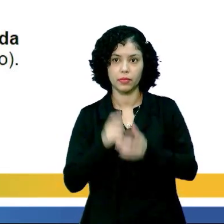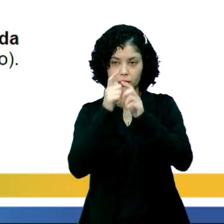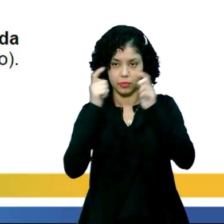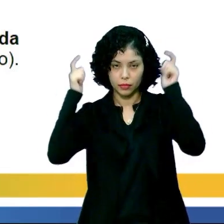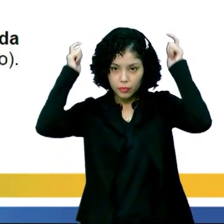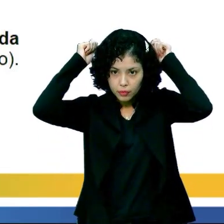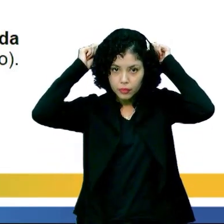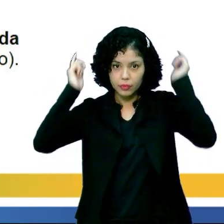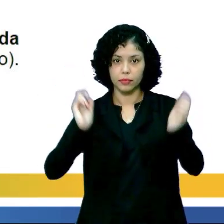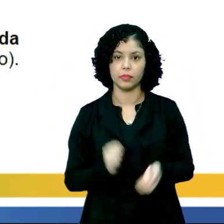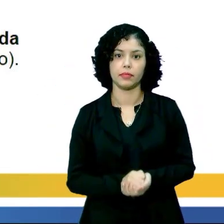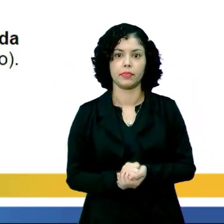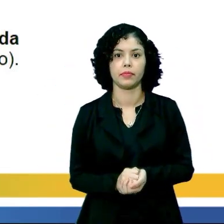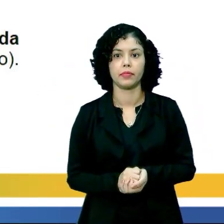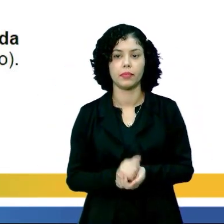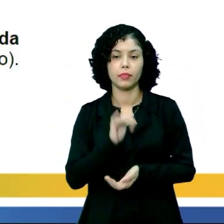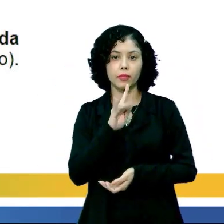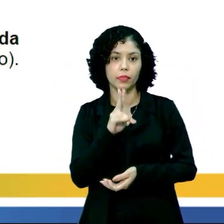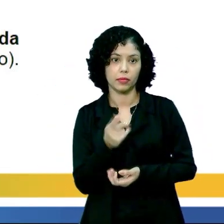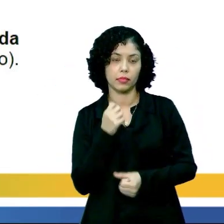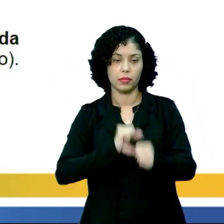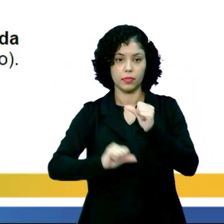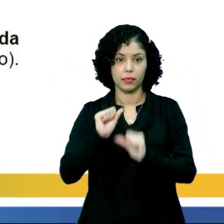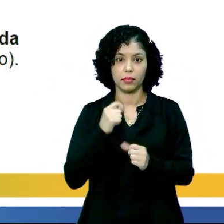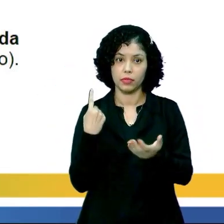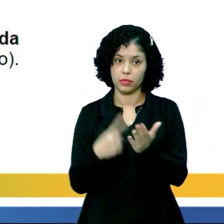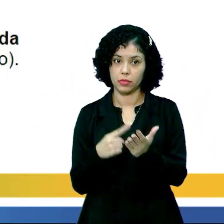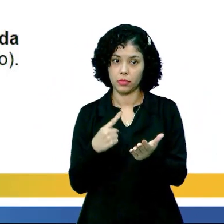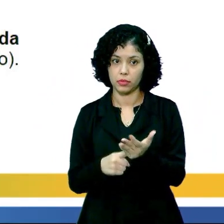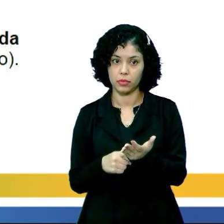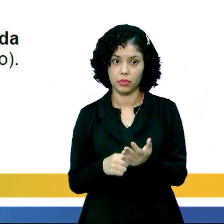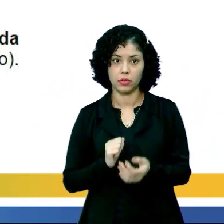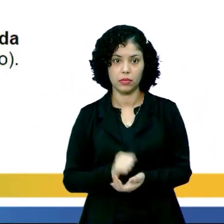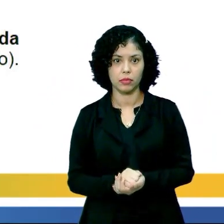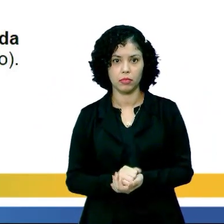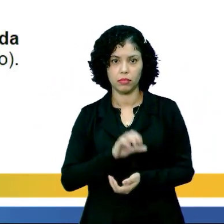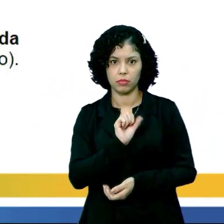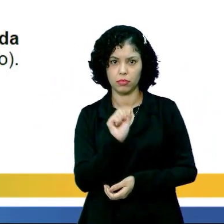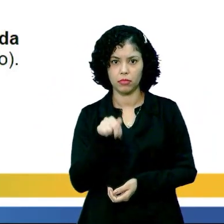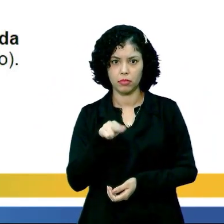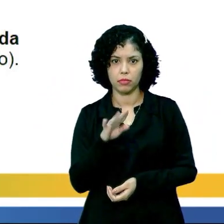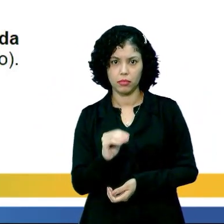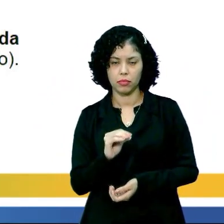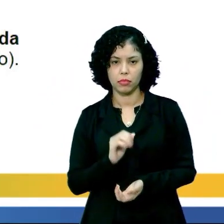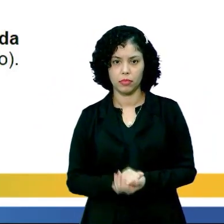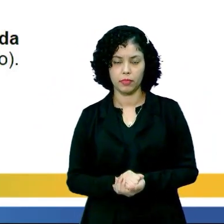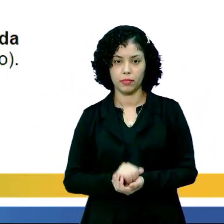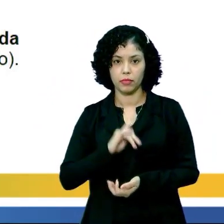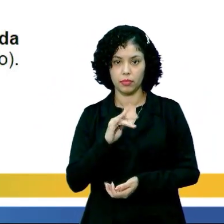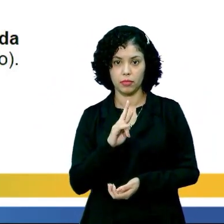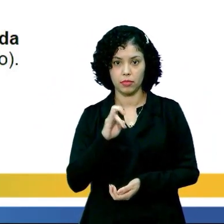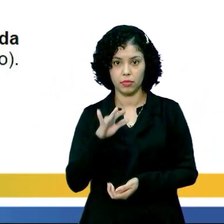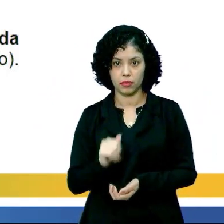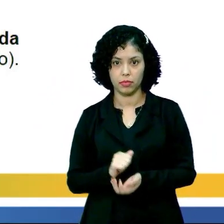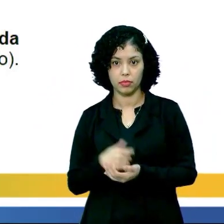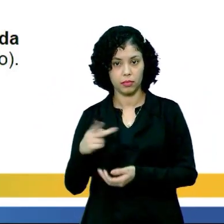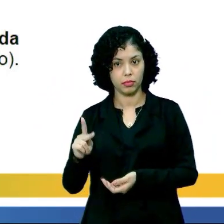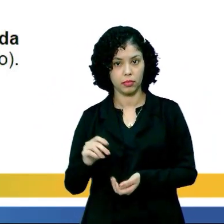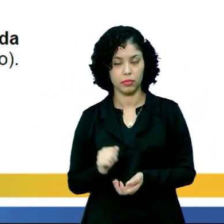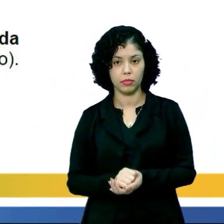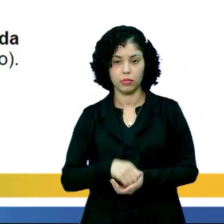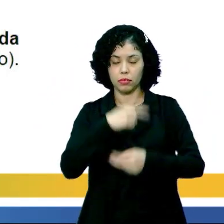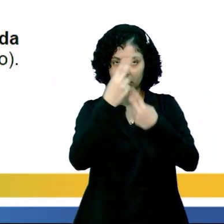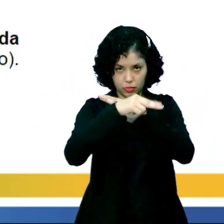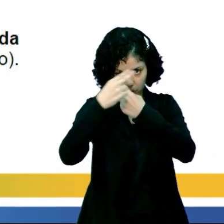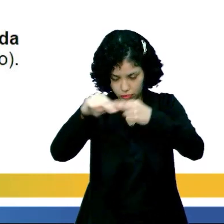amarra dos panos, os adereços, que podem mudar de acordo com o santo e com a hierarquia